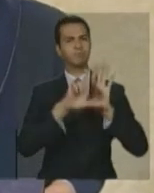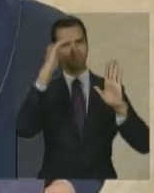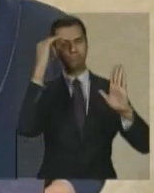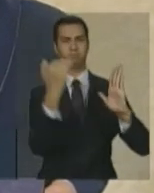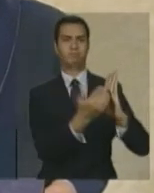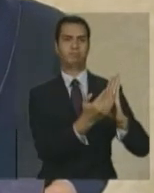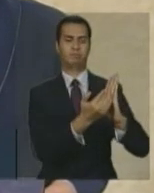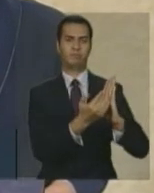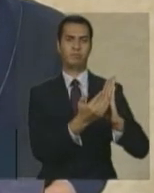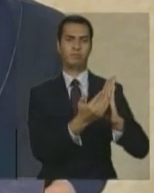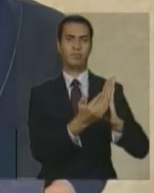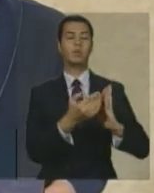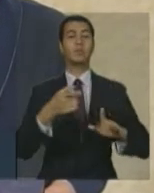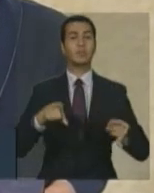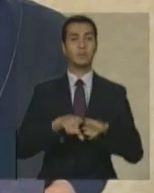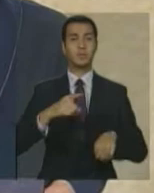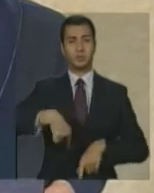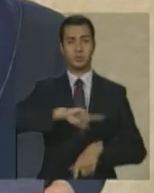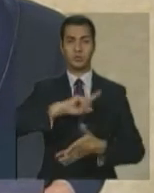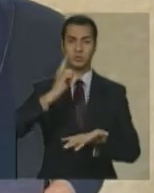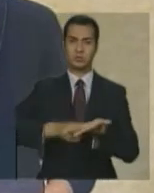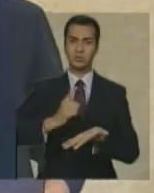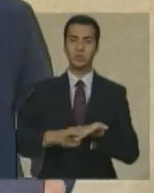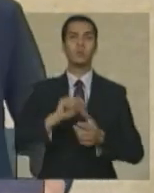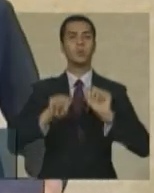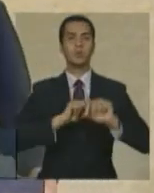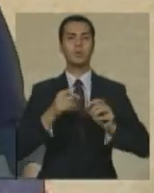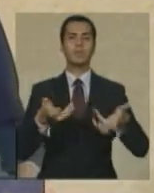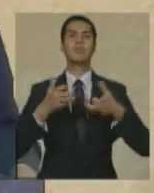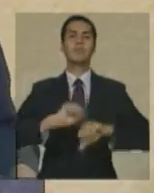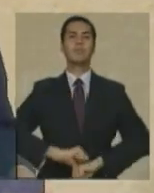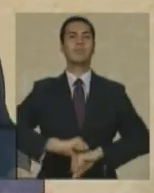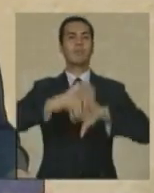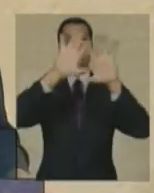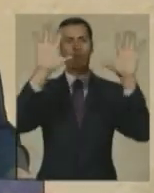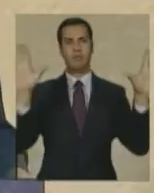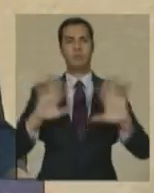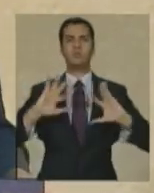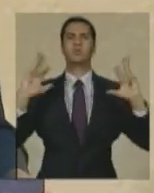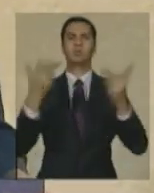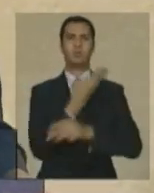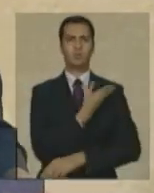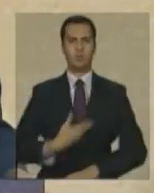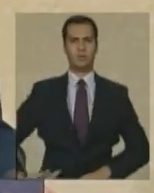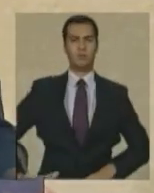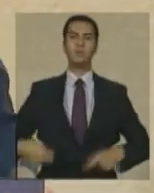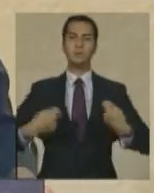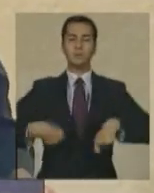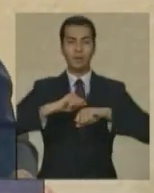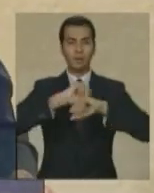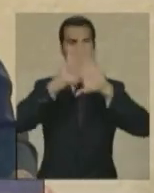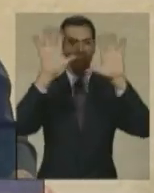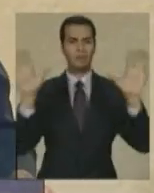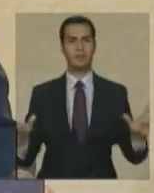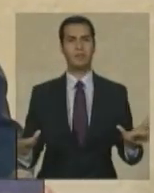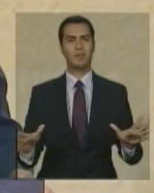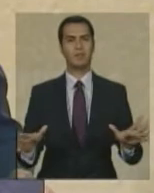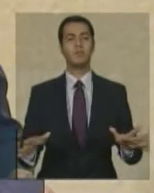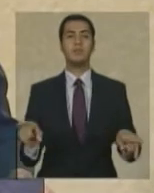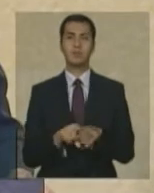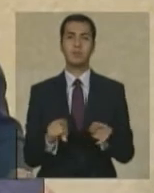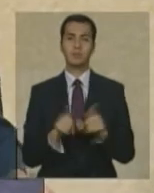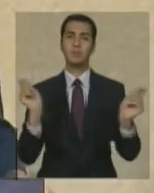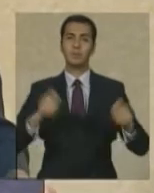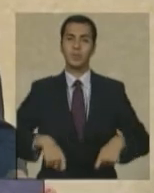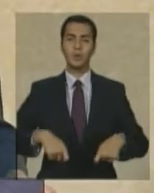ao nosso compromisso com a transparência de todos os órgãos públicos garante o acesso à história do